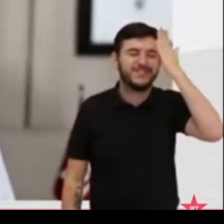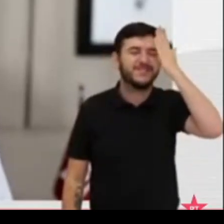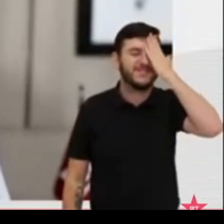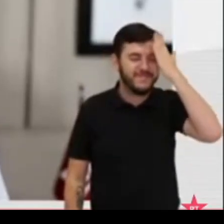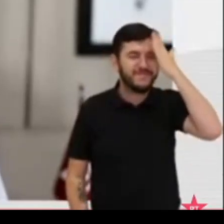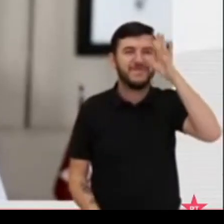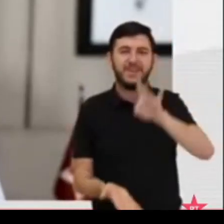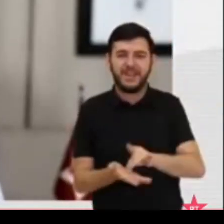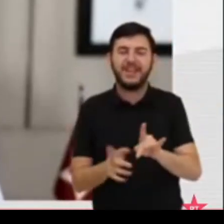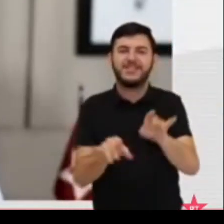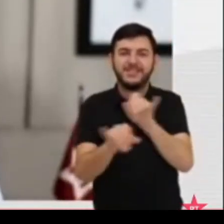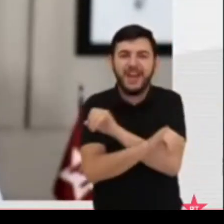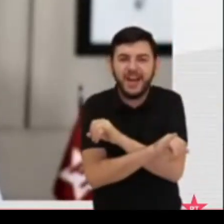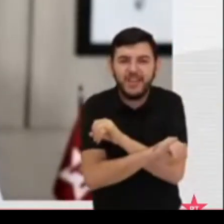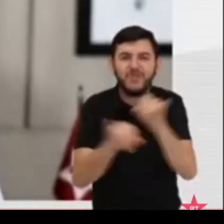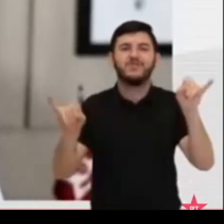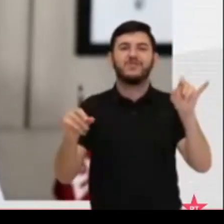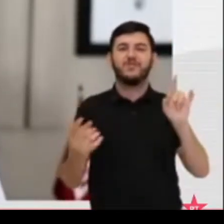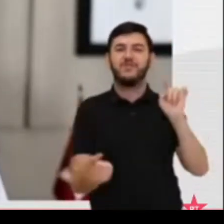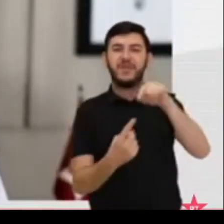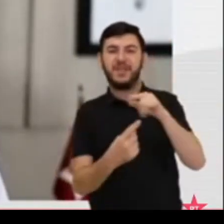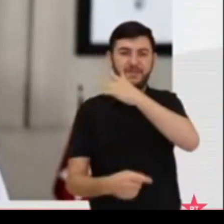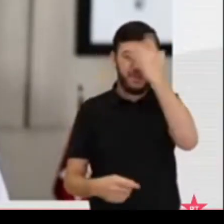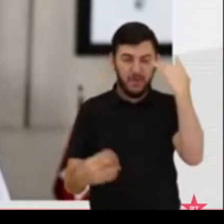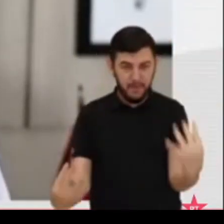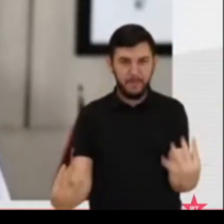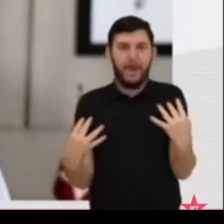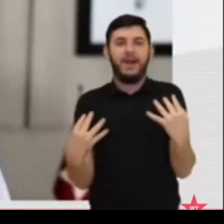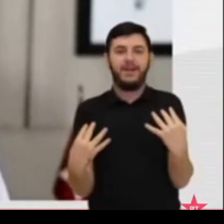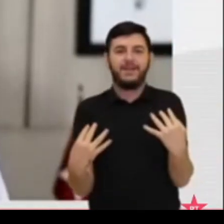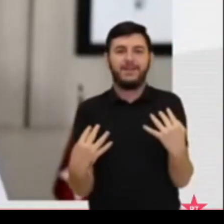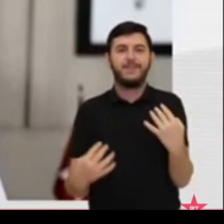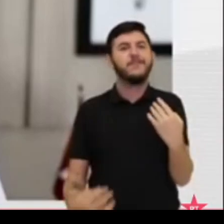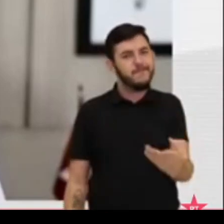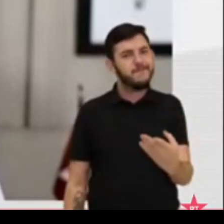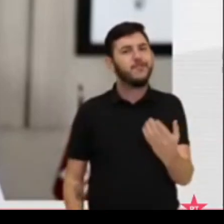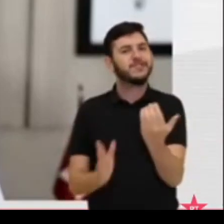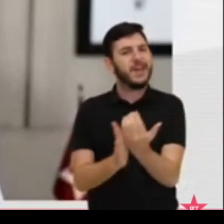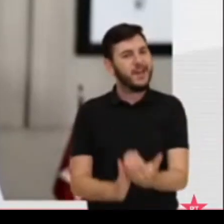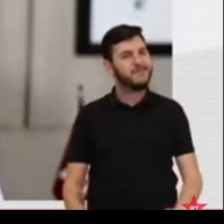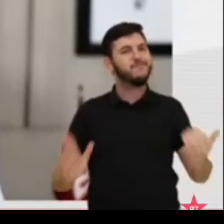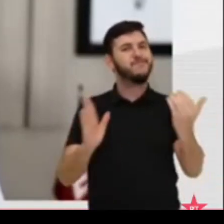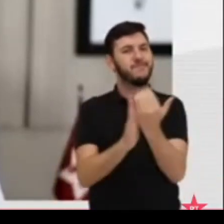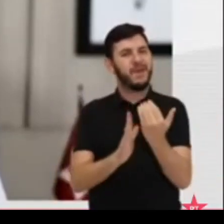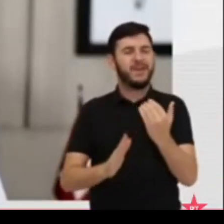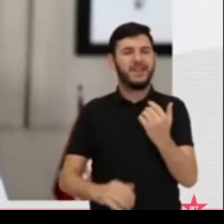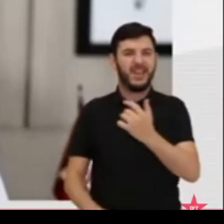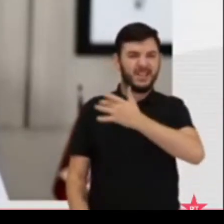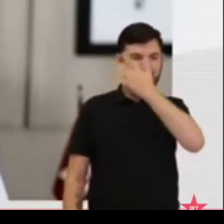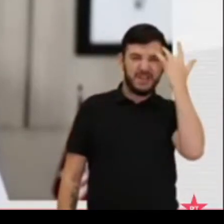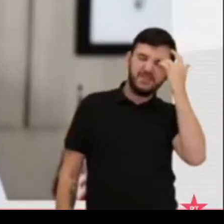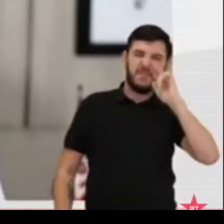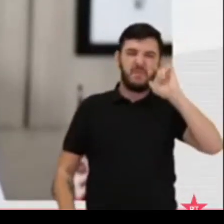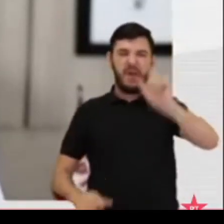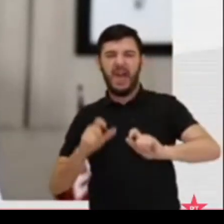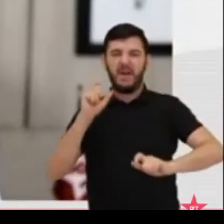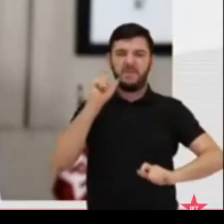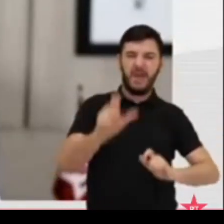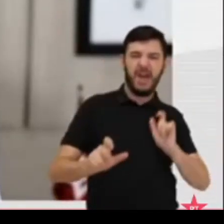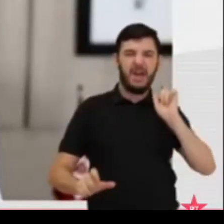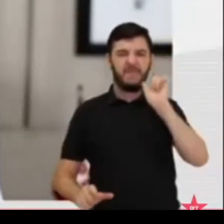e bom som. Ousou ainda mais. Diante daqueles que o zahavam, que o